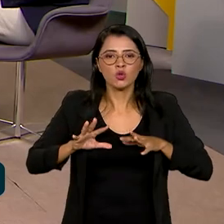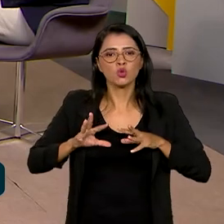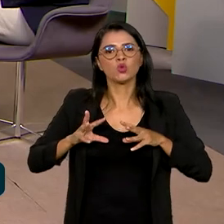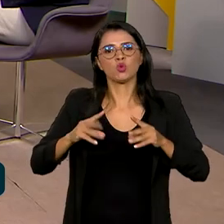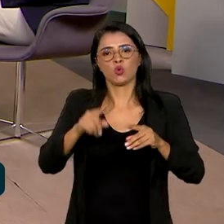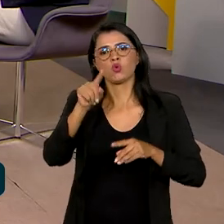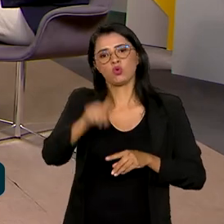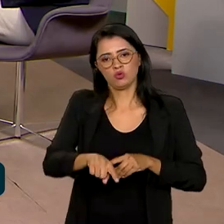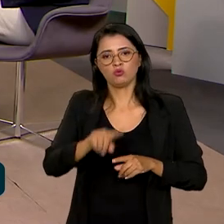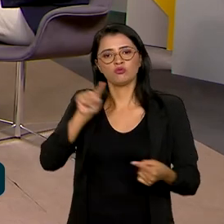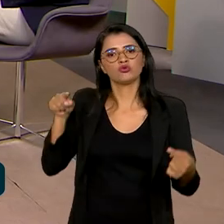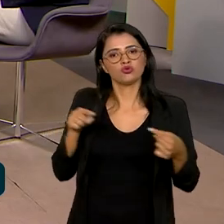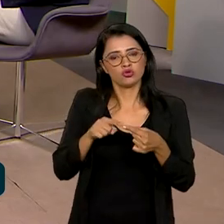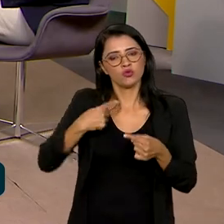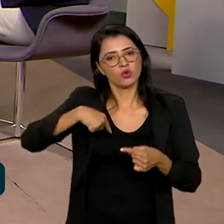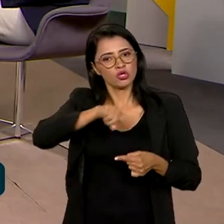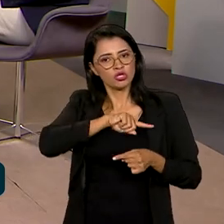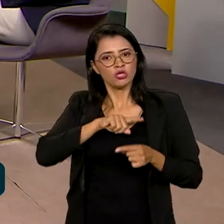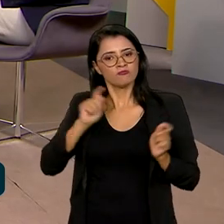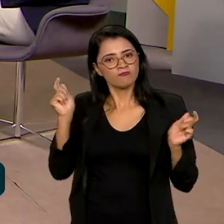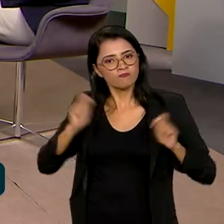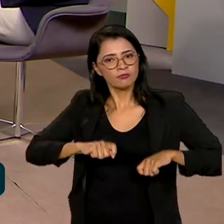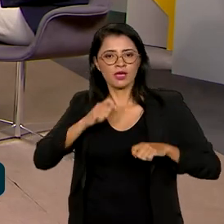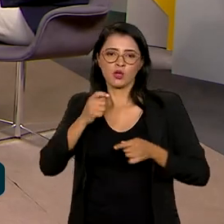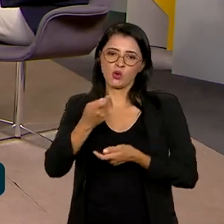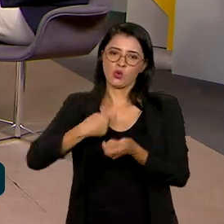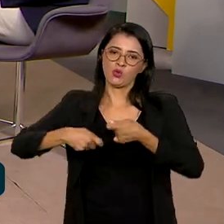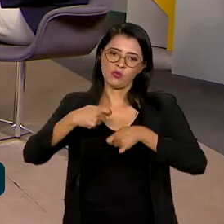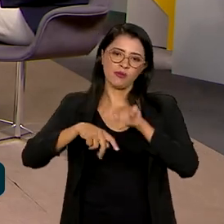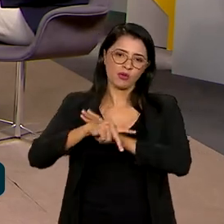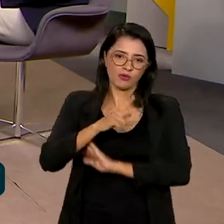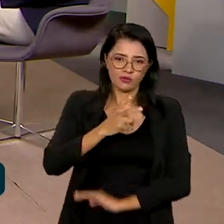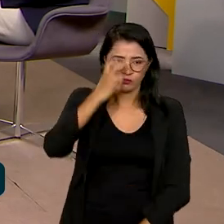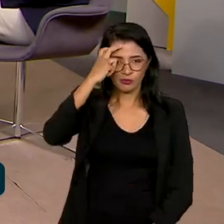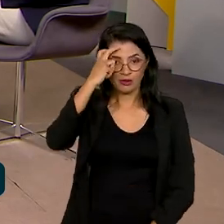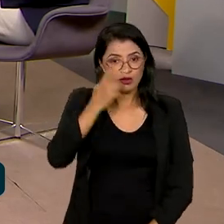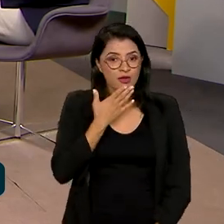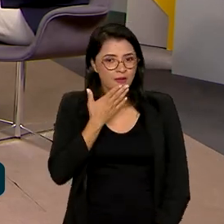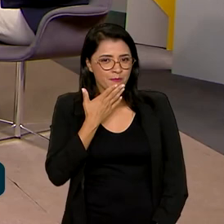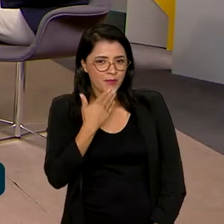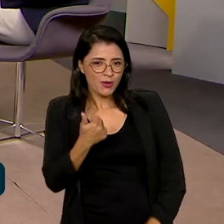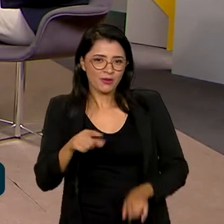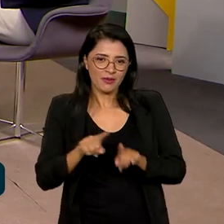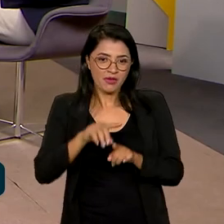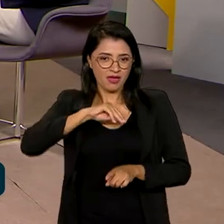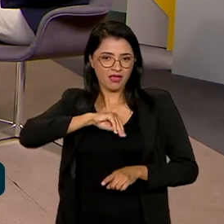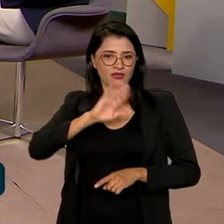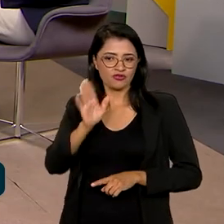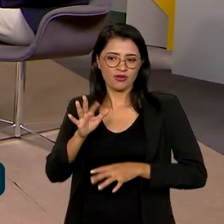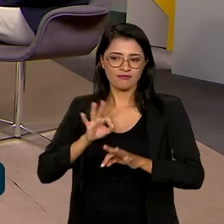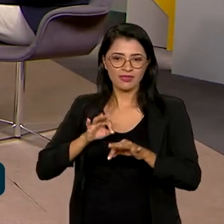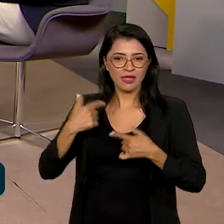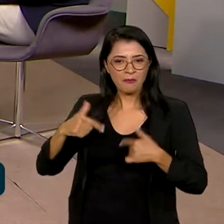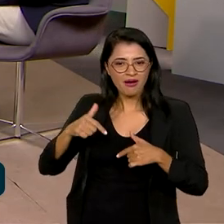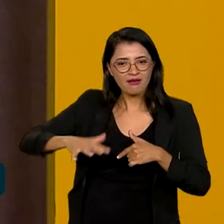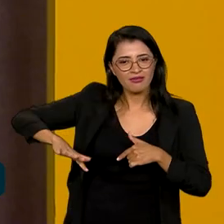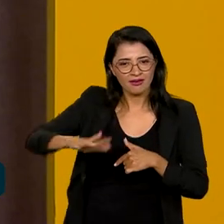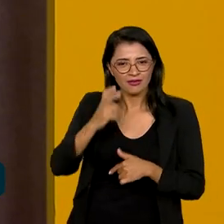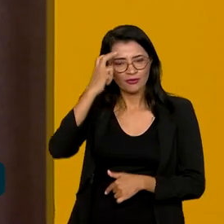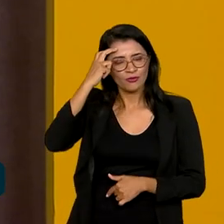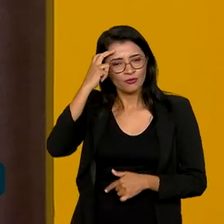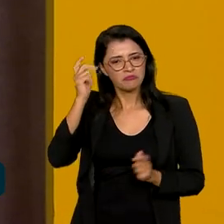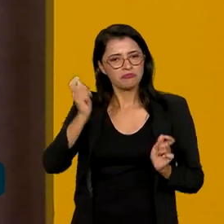ações são em função da gente potencializar a economia da cultura. E além de melhorar a renda de quem já trabalha com a cultura, gente pode